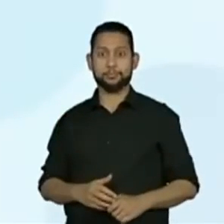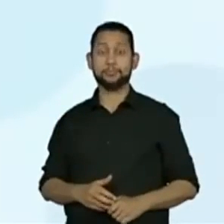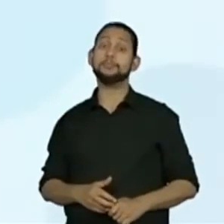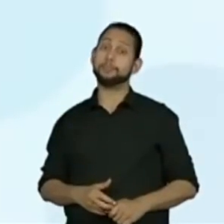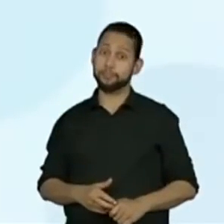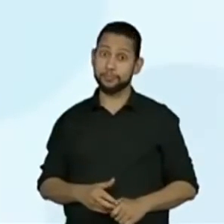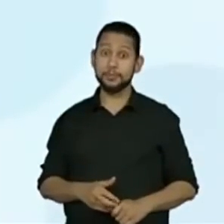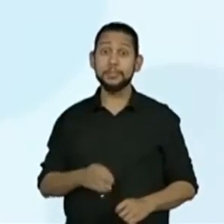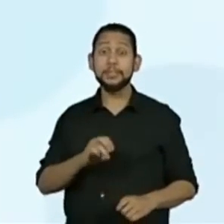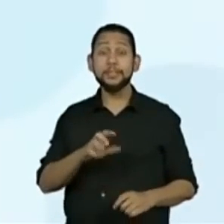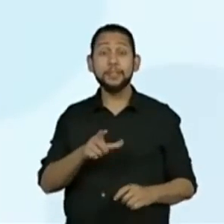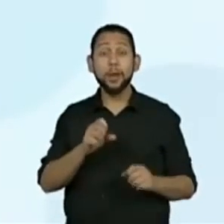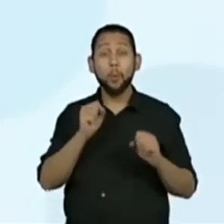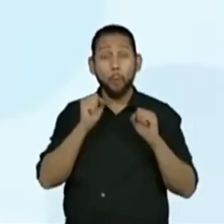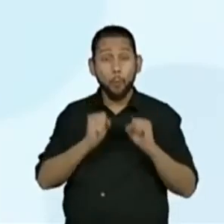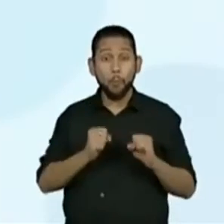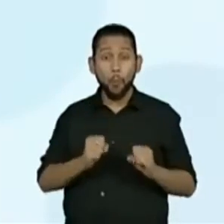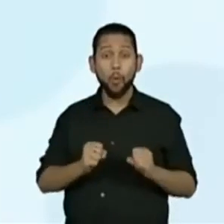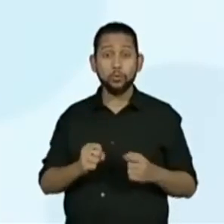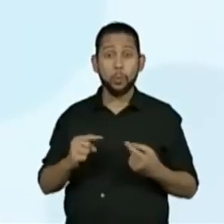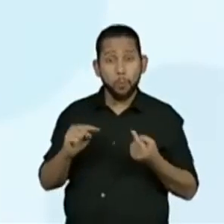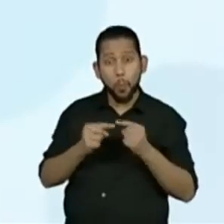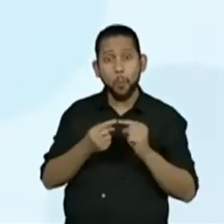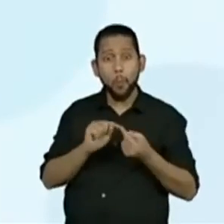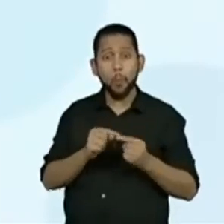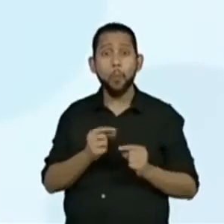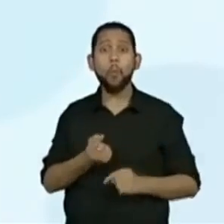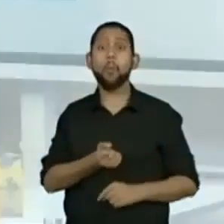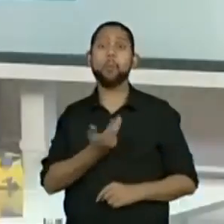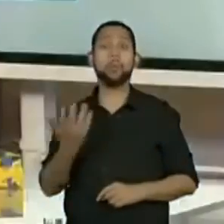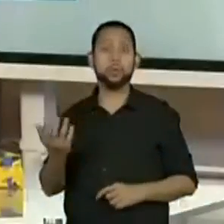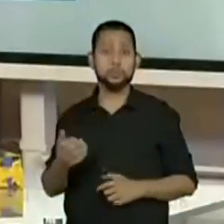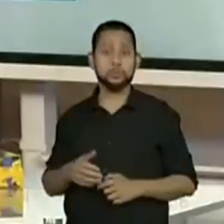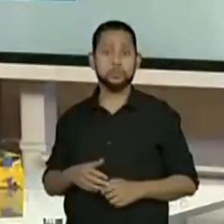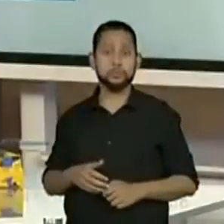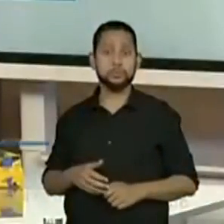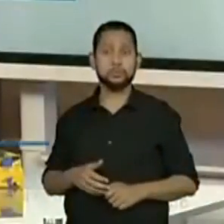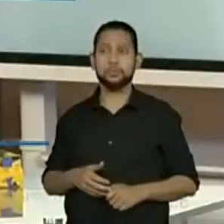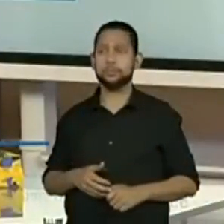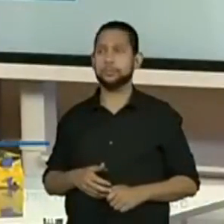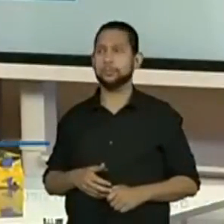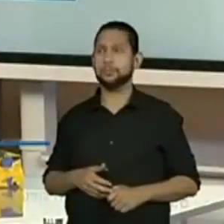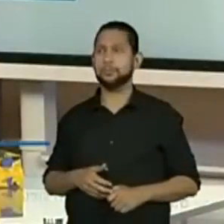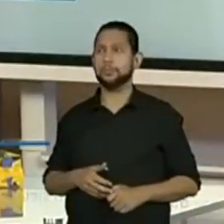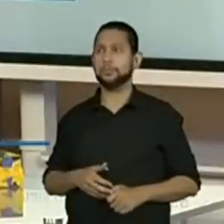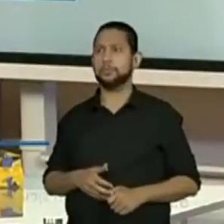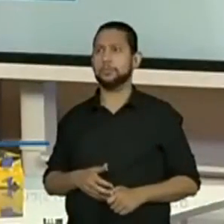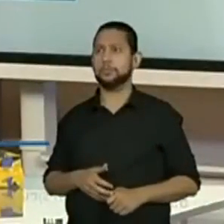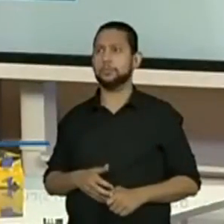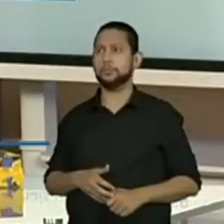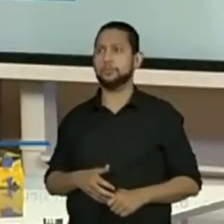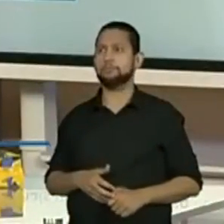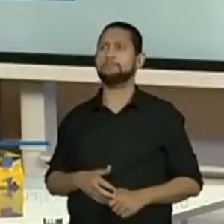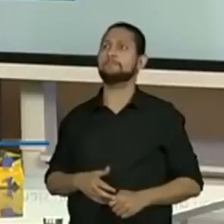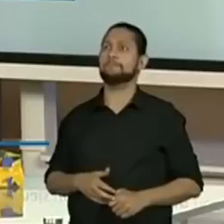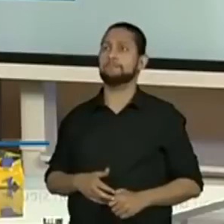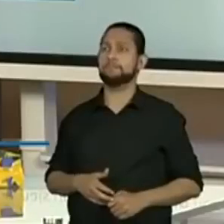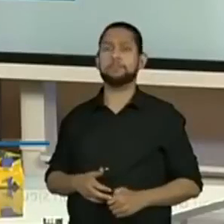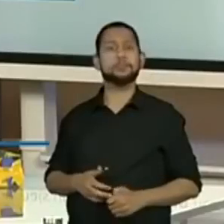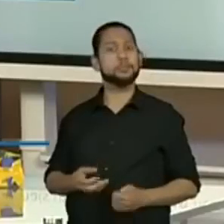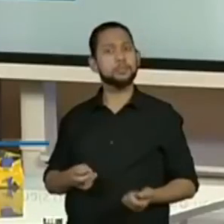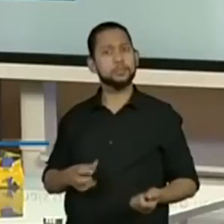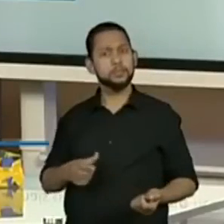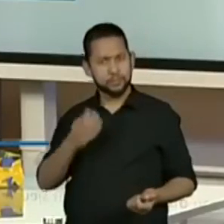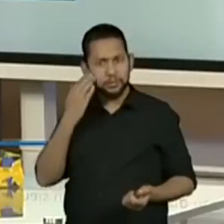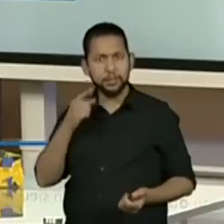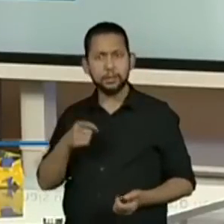espaço amostral são quantos possíveis resultados, né? E aí, qual que o espaço amostral aqui? Será que algum aluno